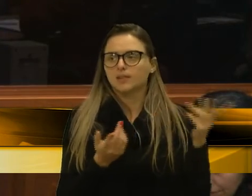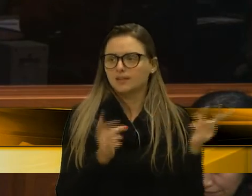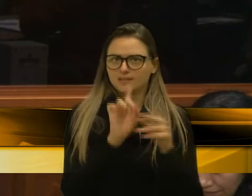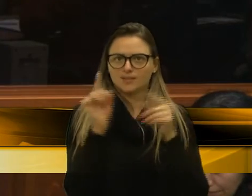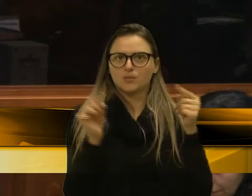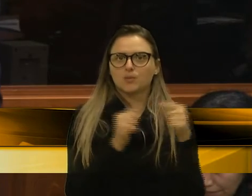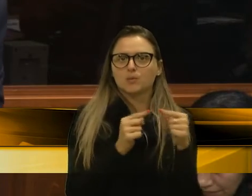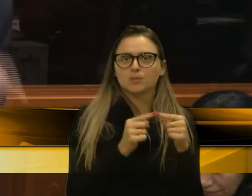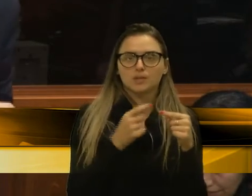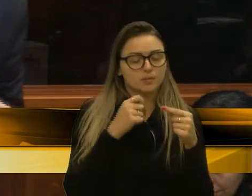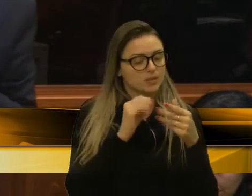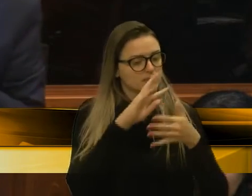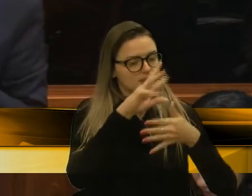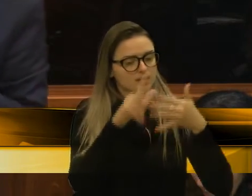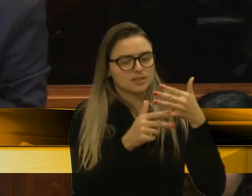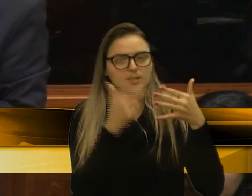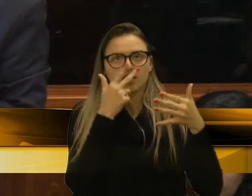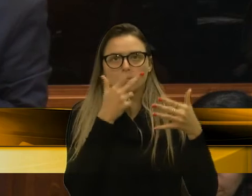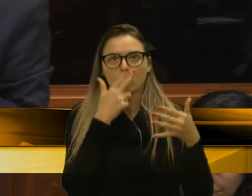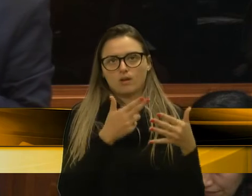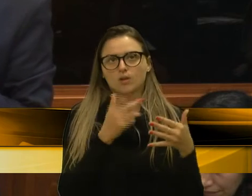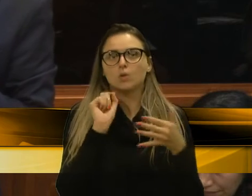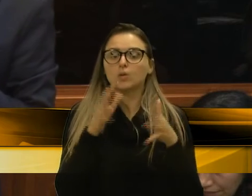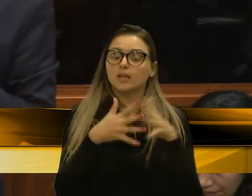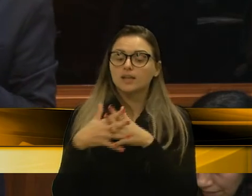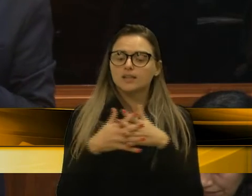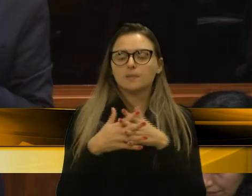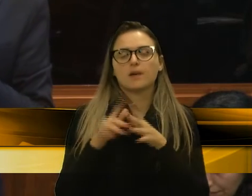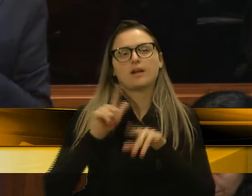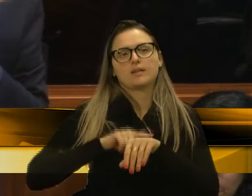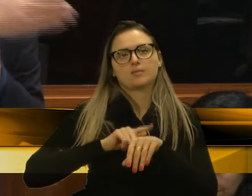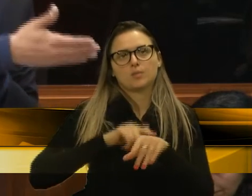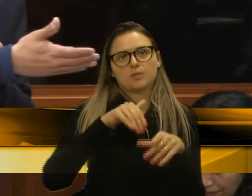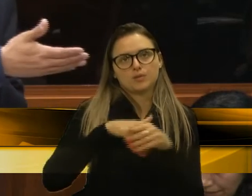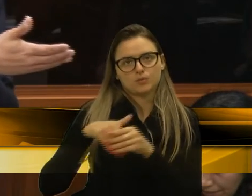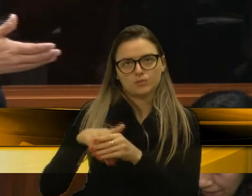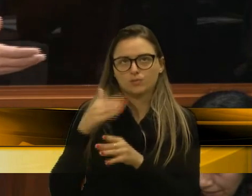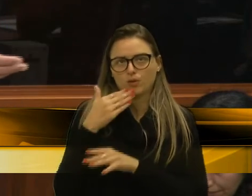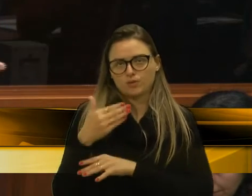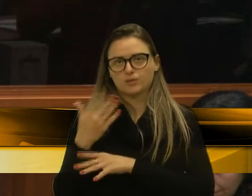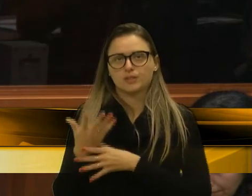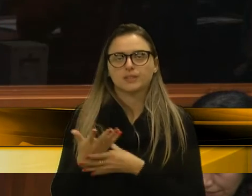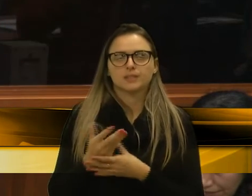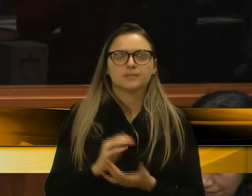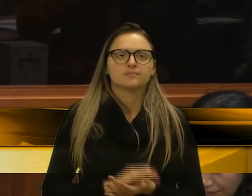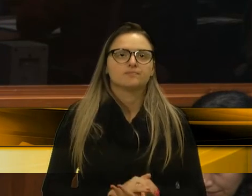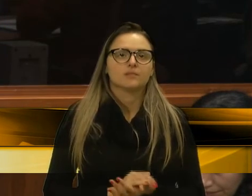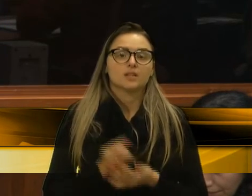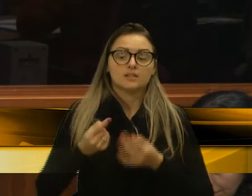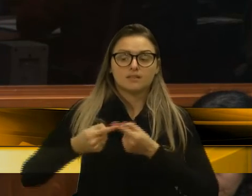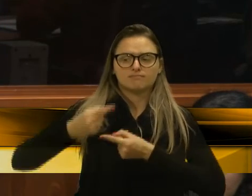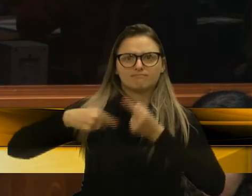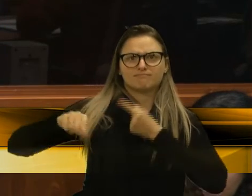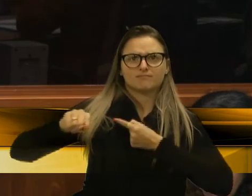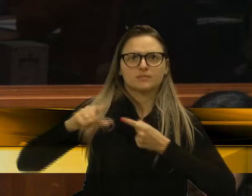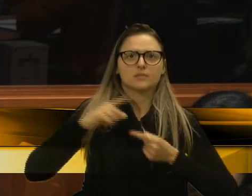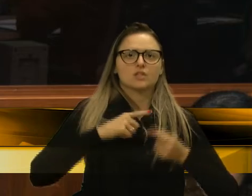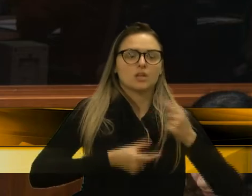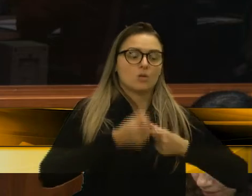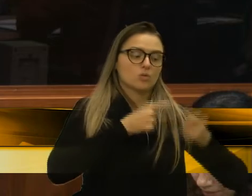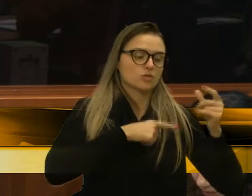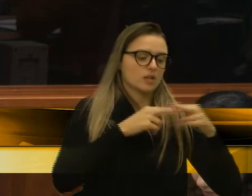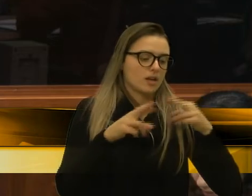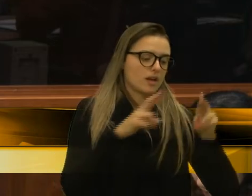E isso interfere diretamente no processo eleitoral. Então, se antes havia distorção, porque alguns tinham relação com as empresas,